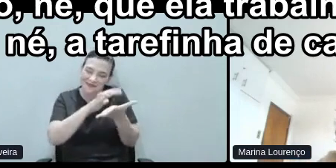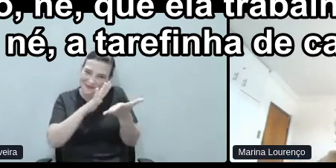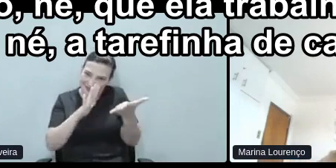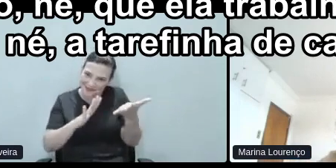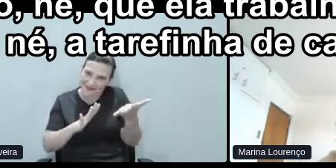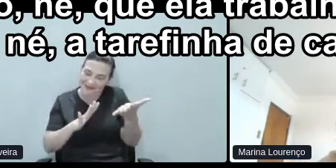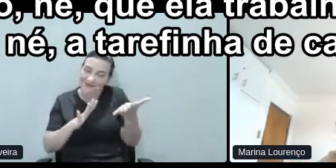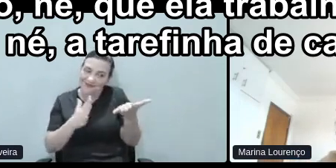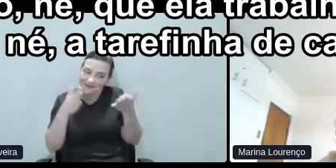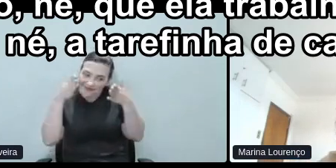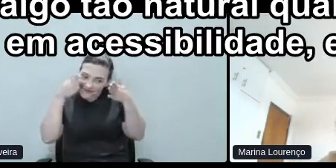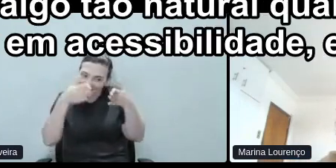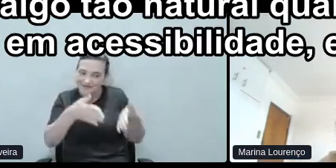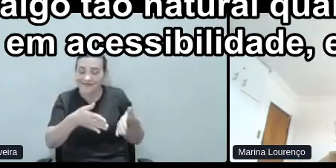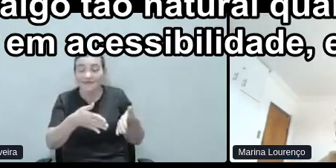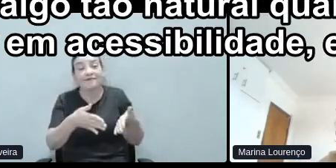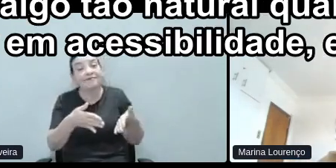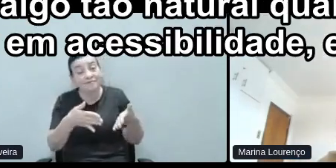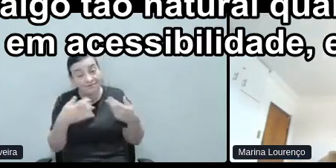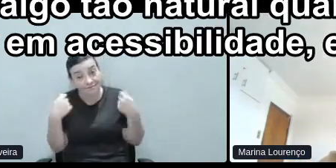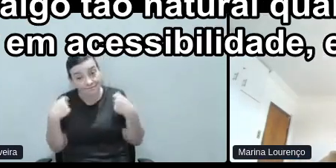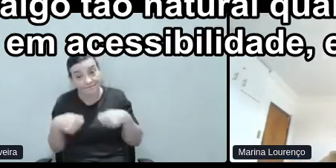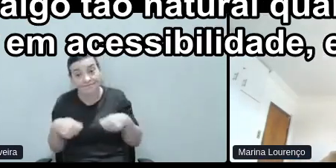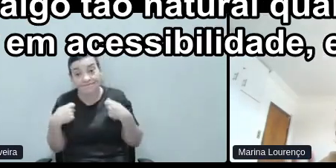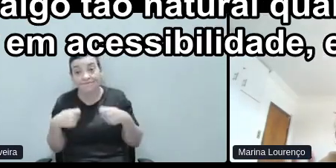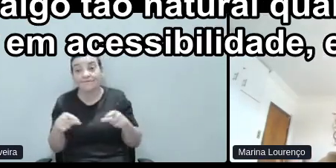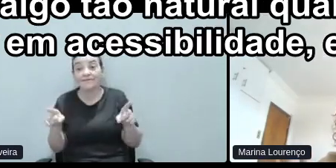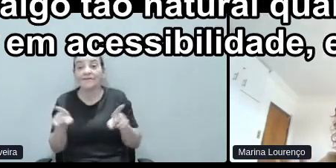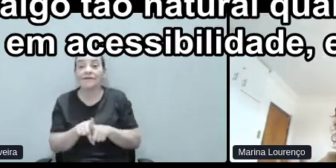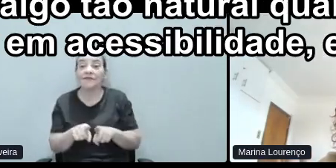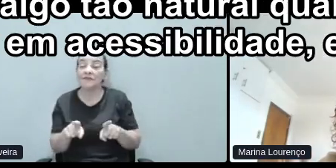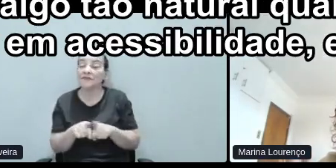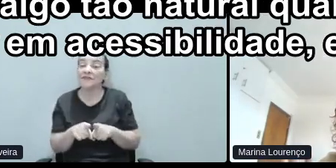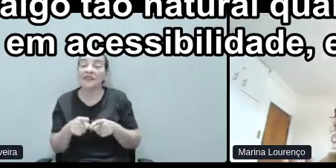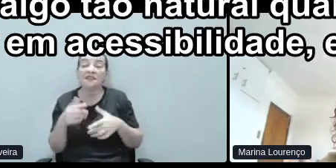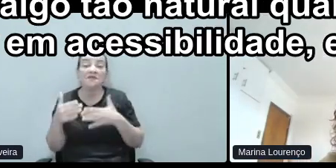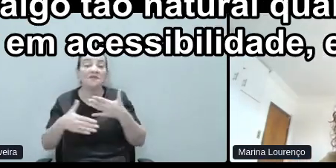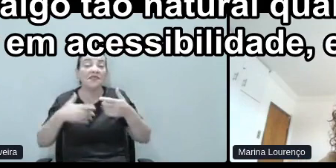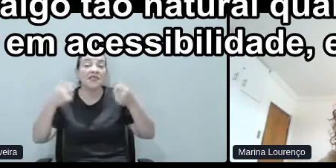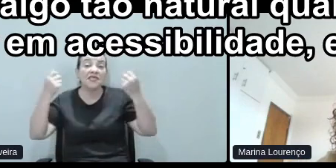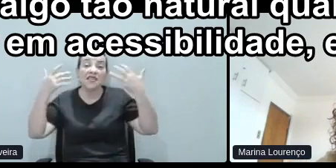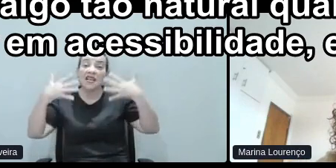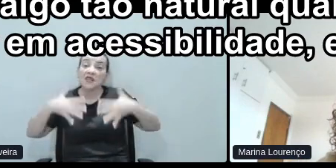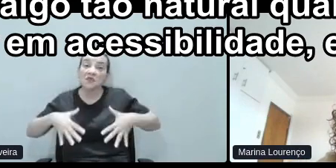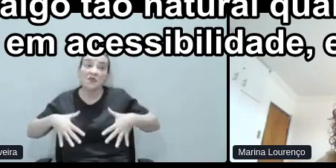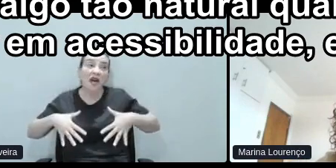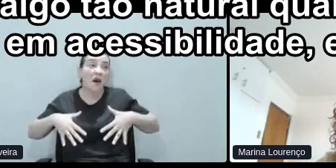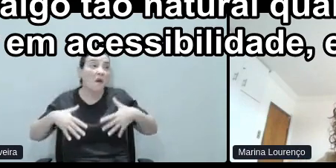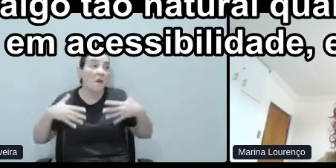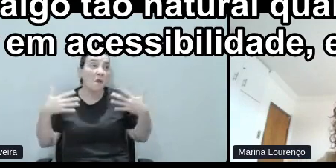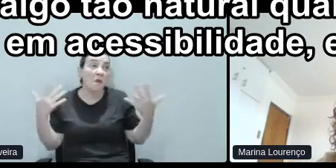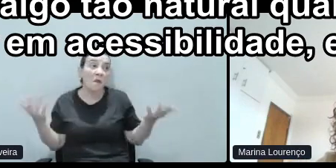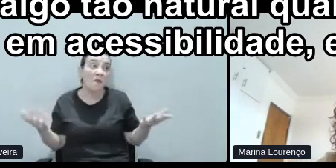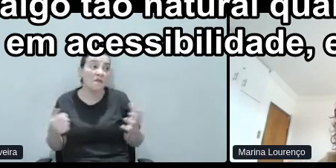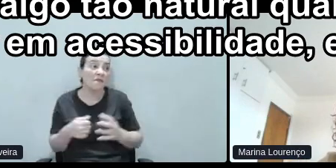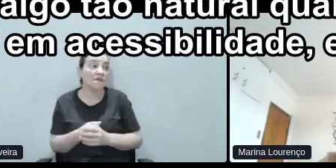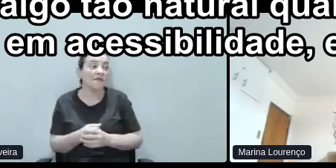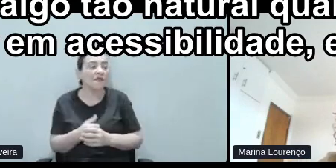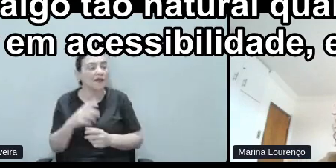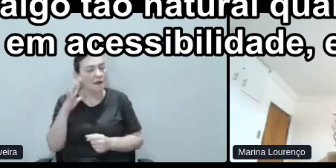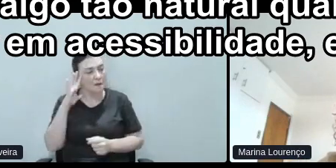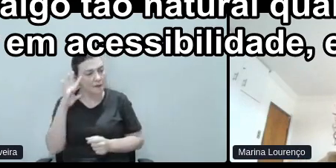E precisa a gente ser algo tão natural quanto qualquer coisa, né. É pensar em